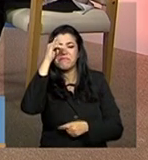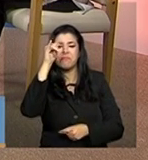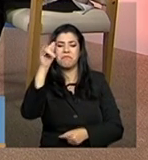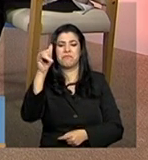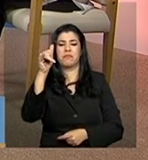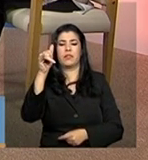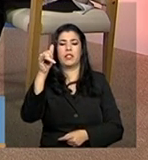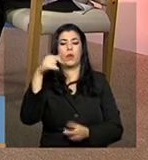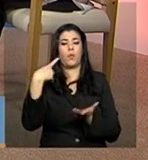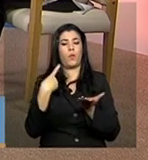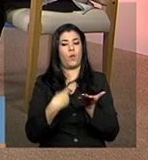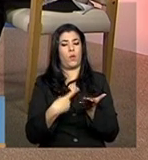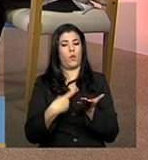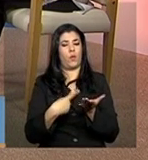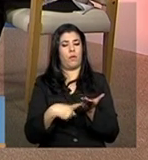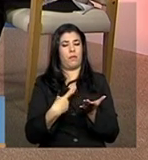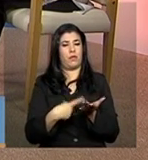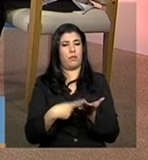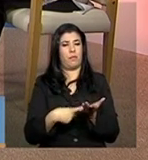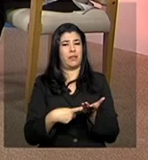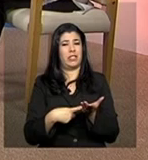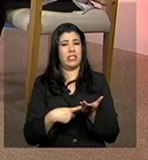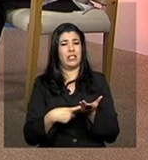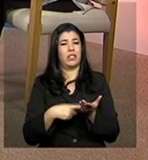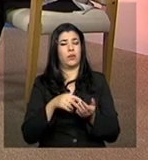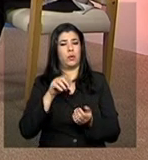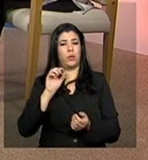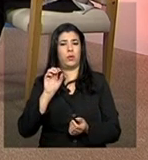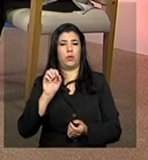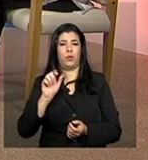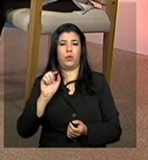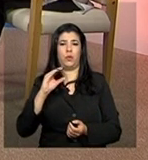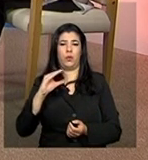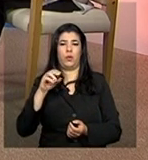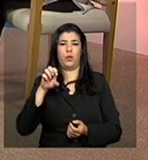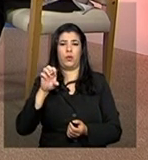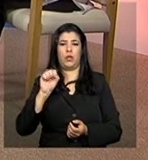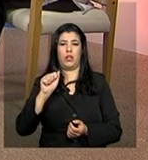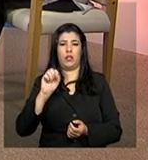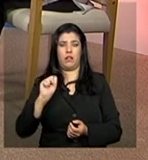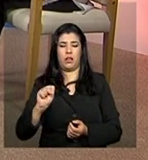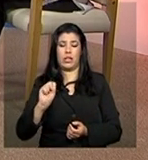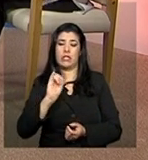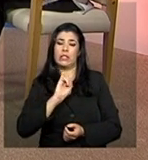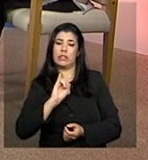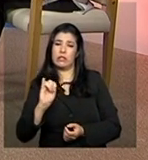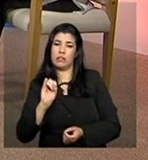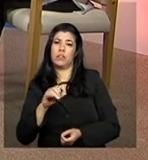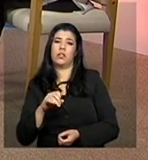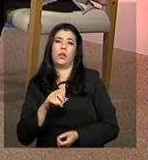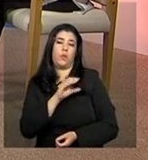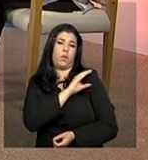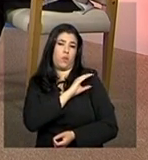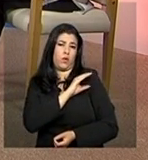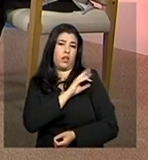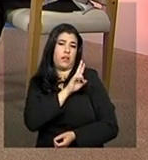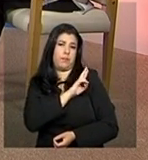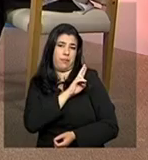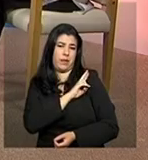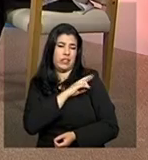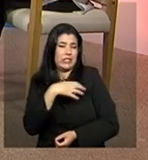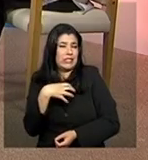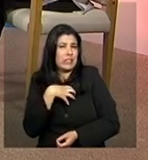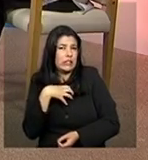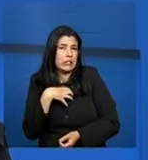comprometimento da base de informações do Quinez. Se o gestor sentir a necessidade porque a